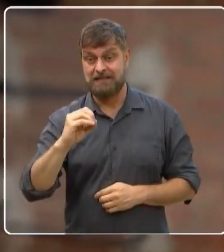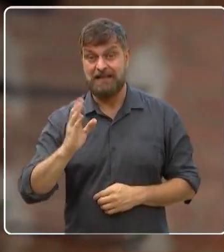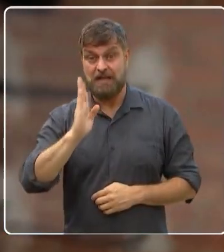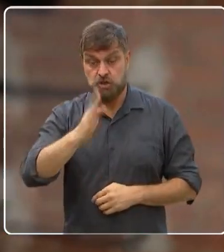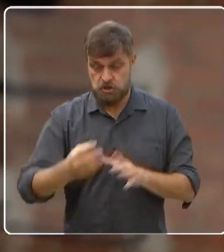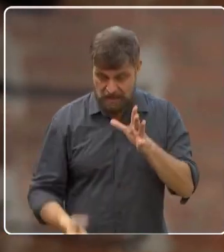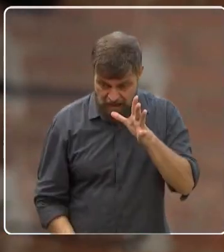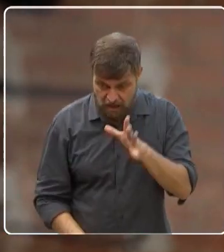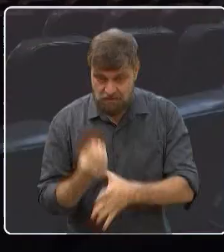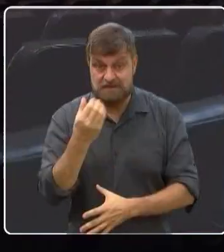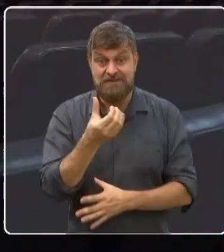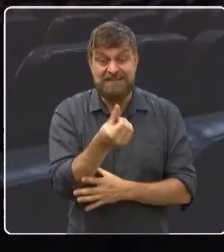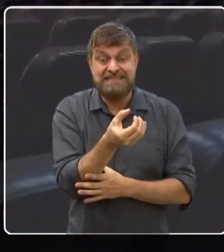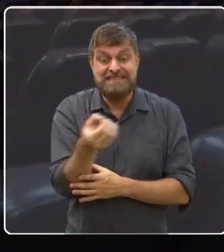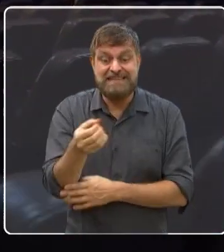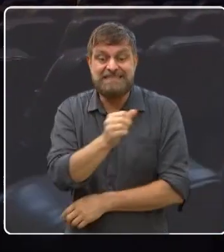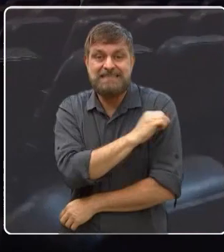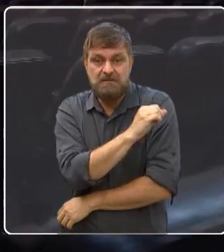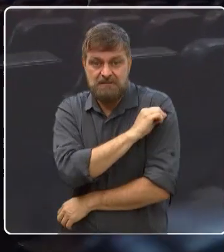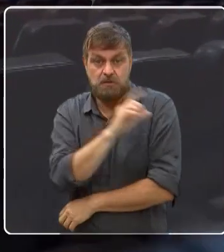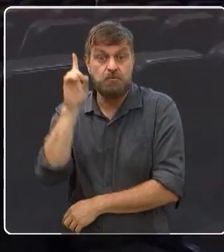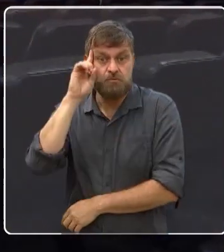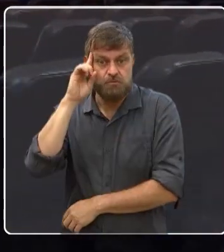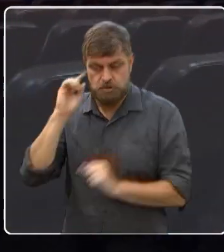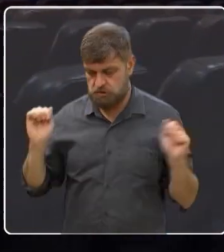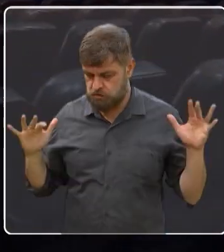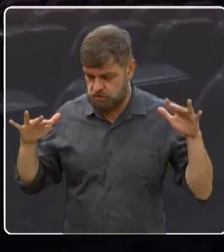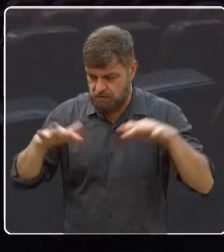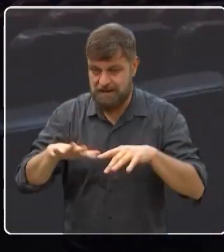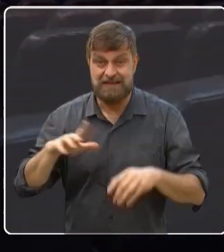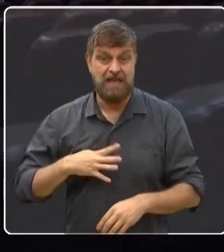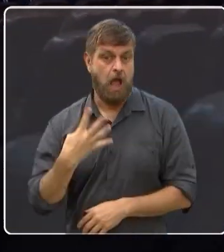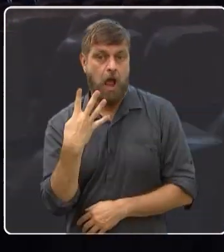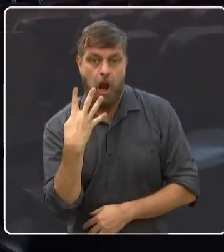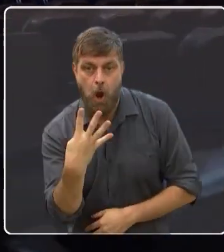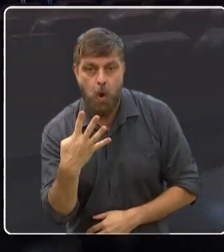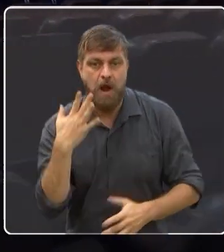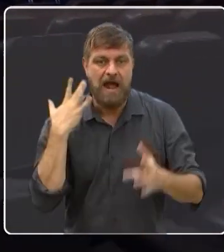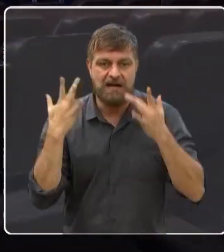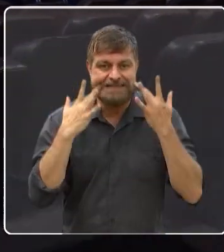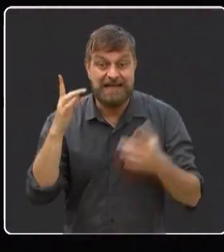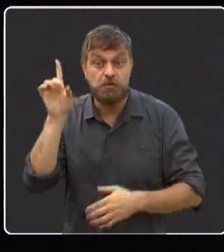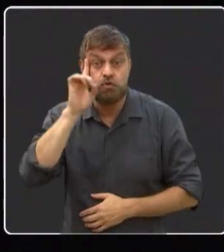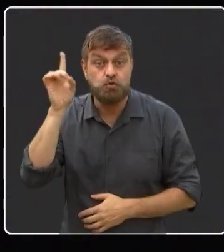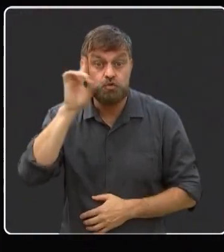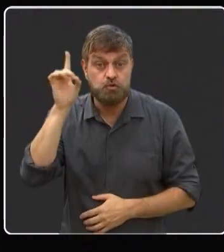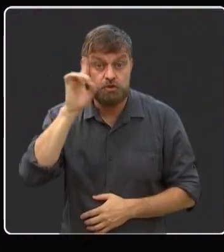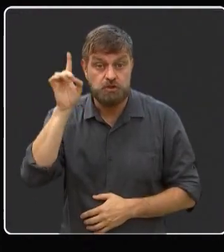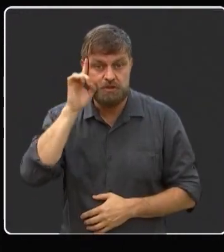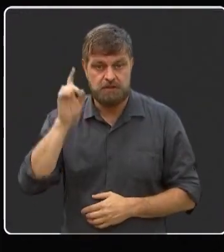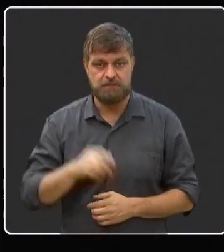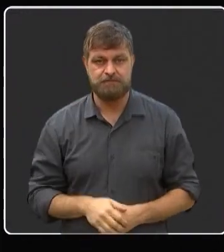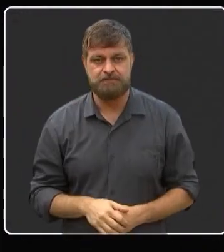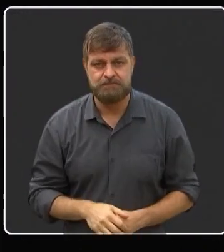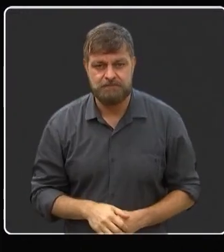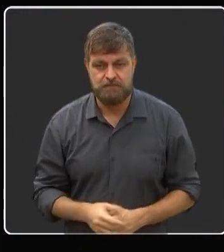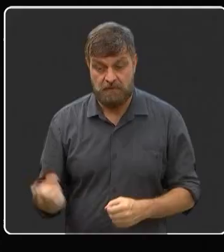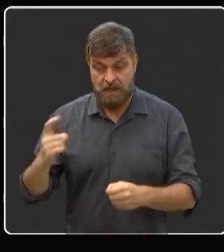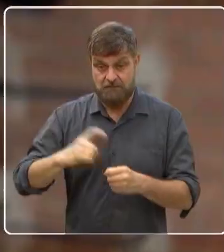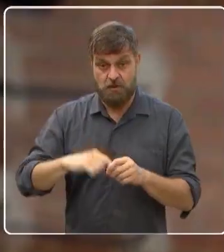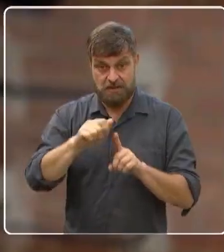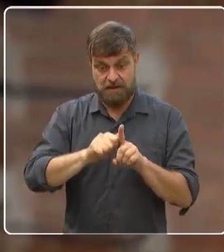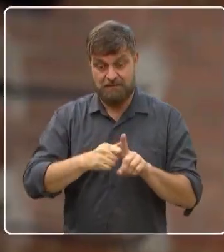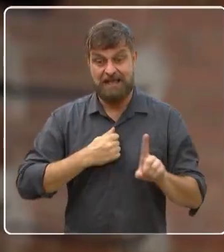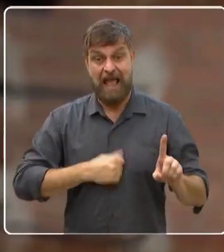receber aqui 600 alunos por dia. Nossa! A gente chega a fazer quatro apresentações por dia. Bacana, né? É. E volta agora em